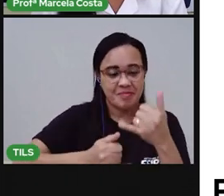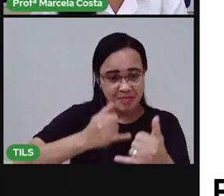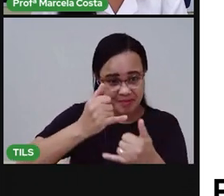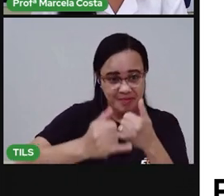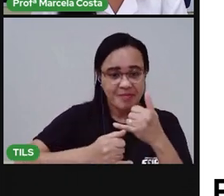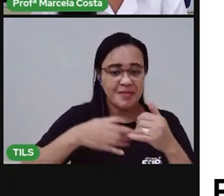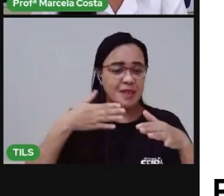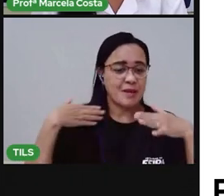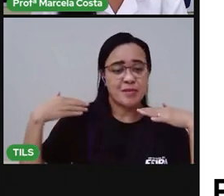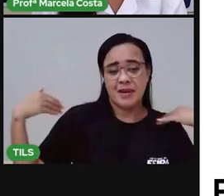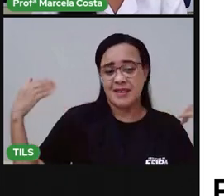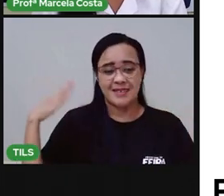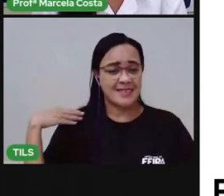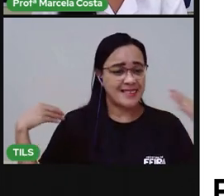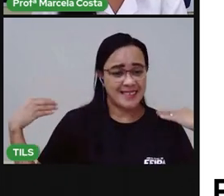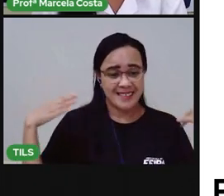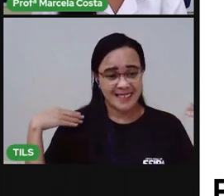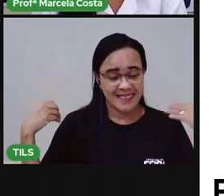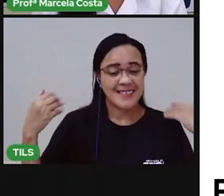Brincar, não é isso?